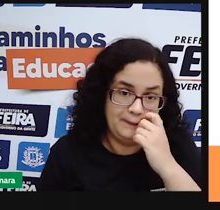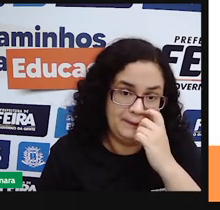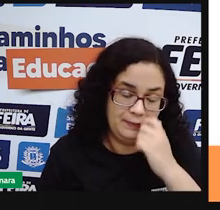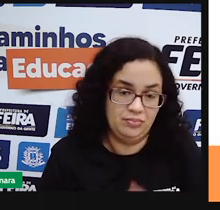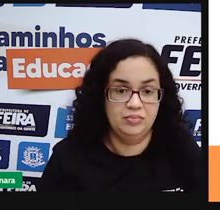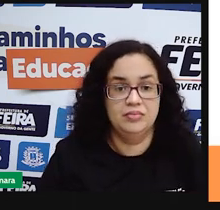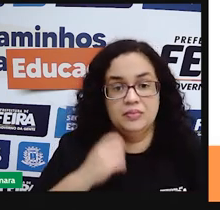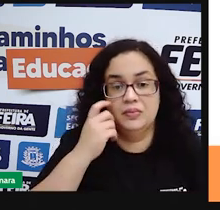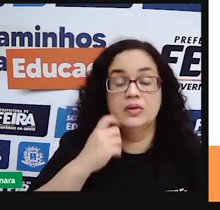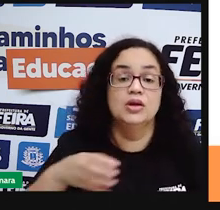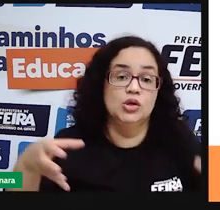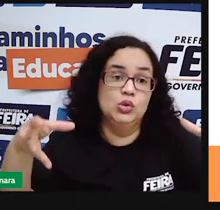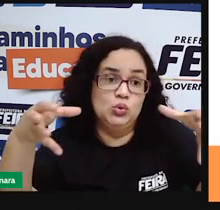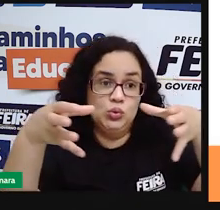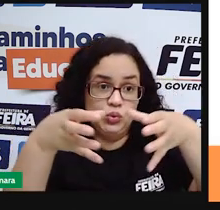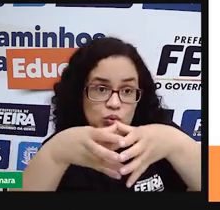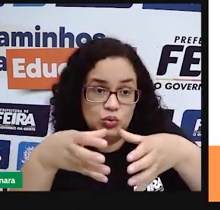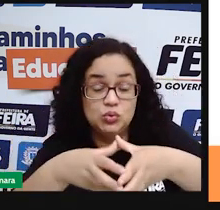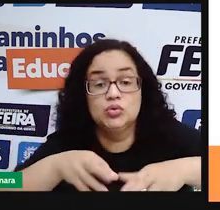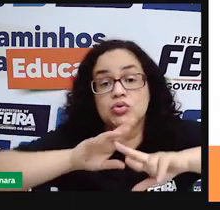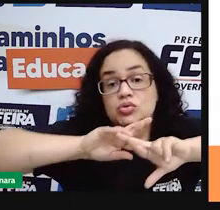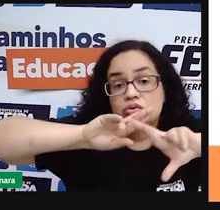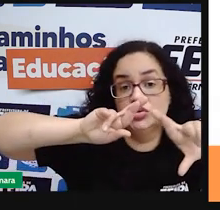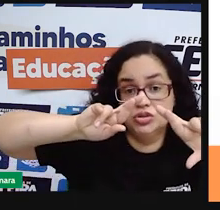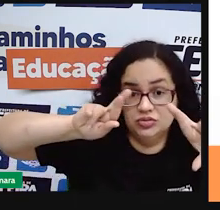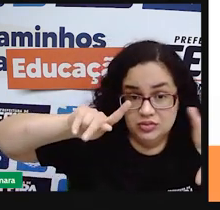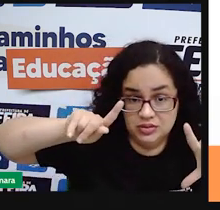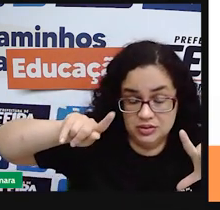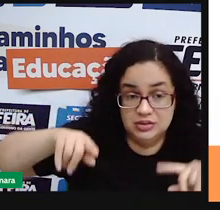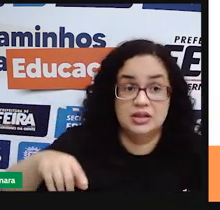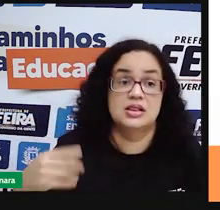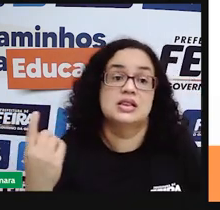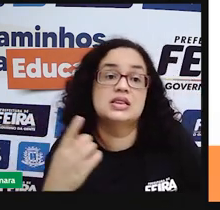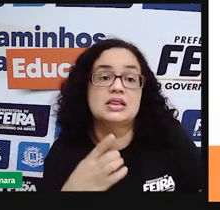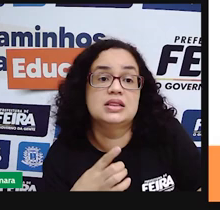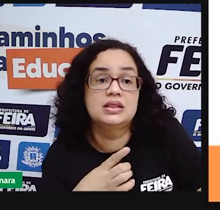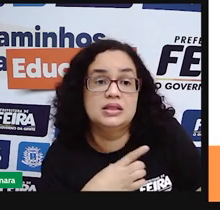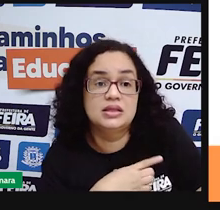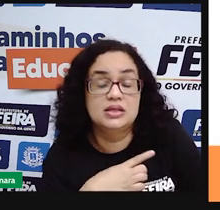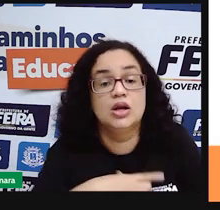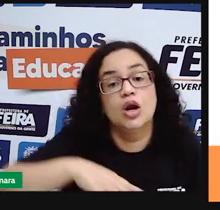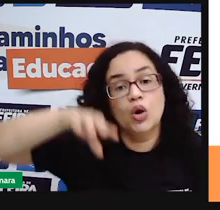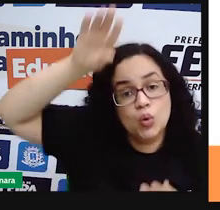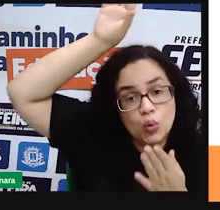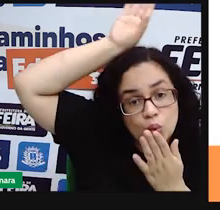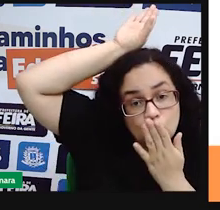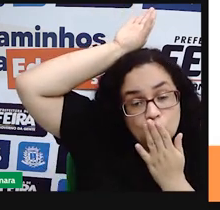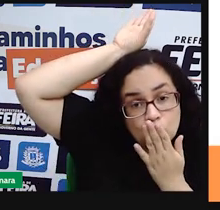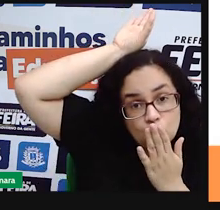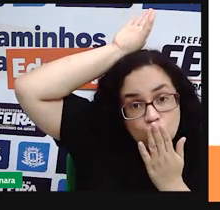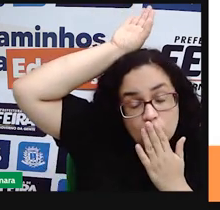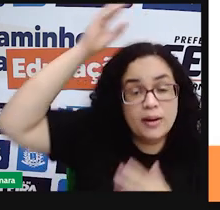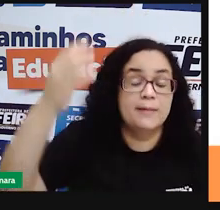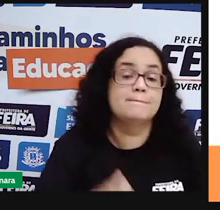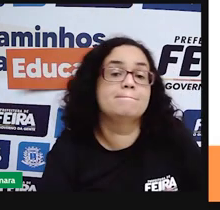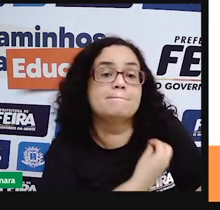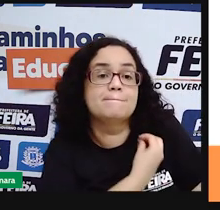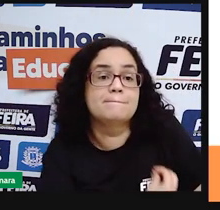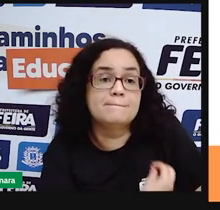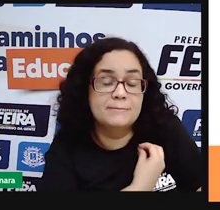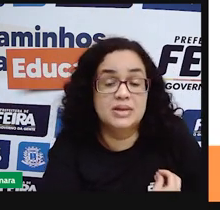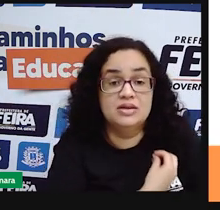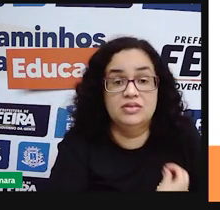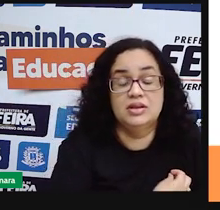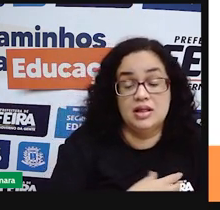aí são grupos étnicos diferentes formando aí os indígenas que estão presentes ainda na Bahia.